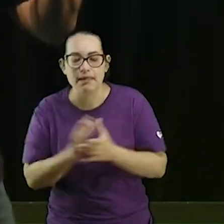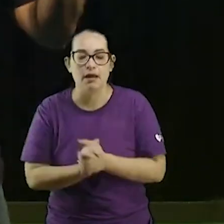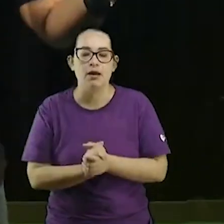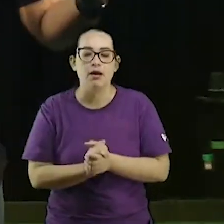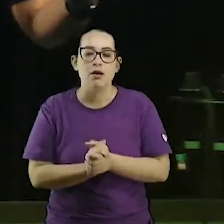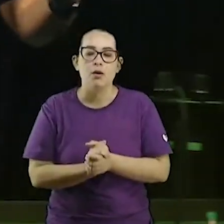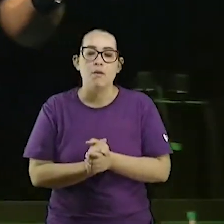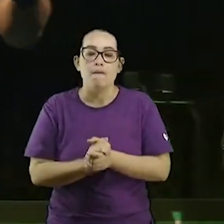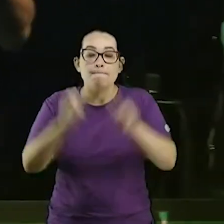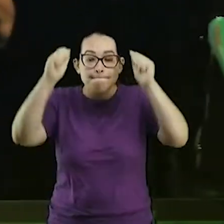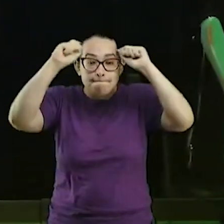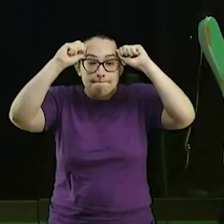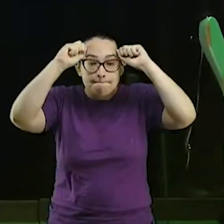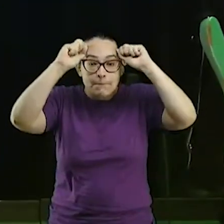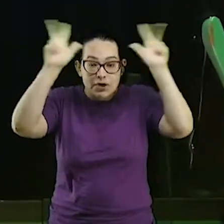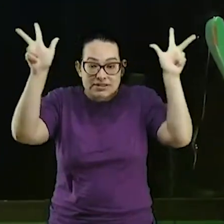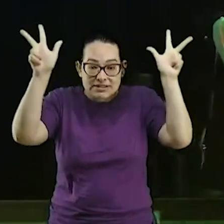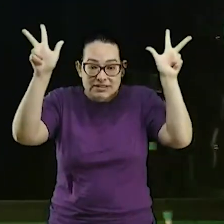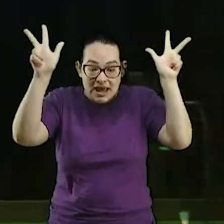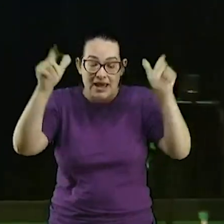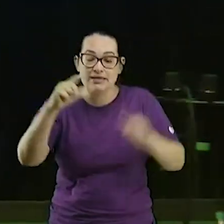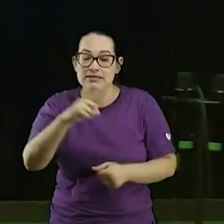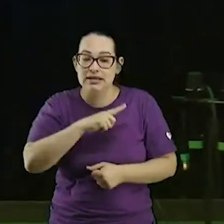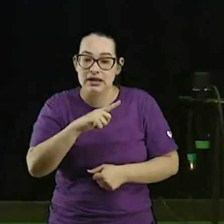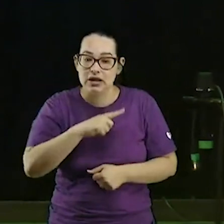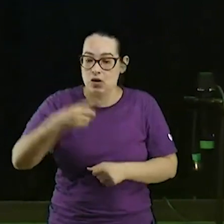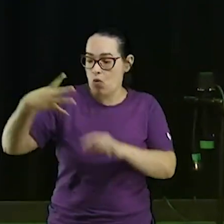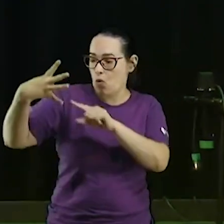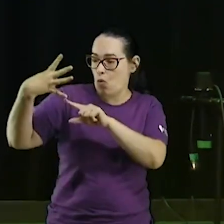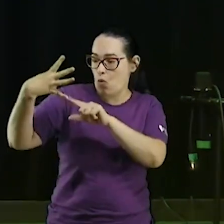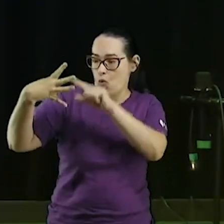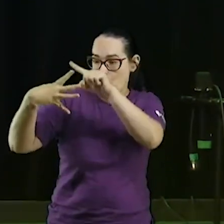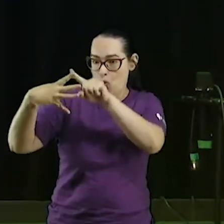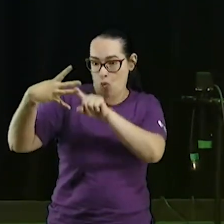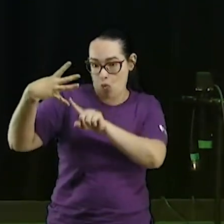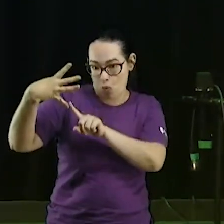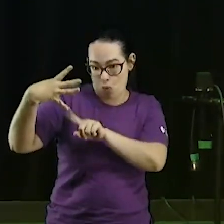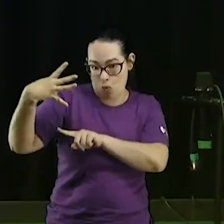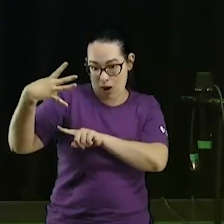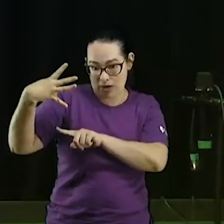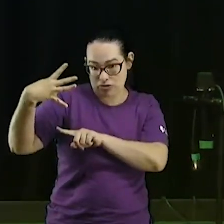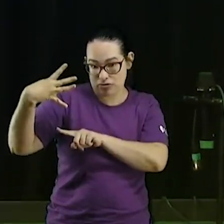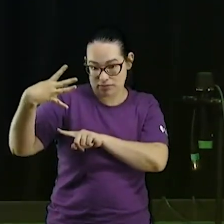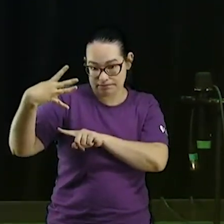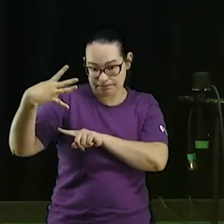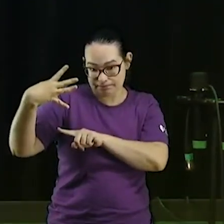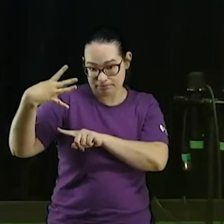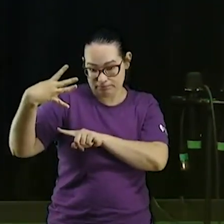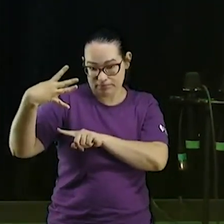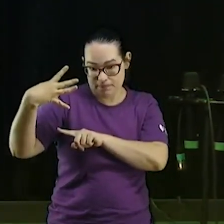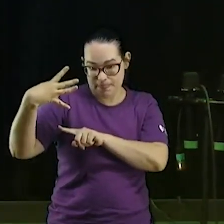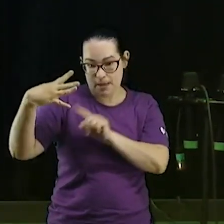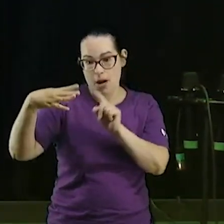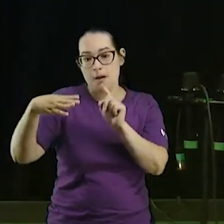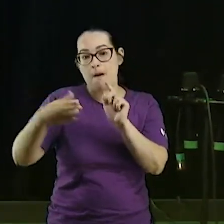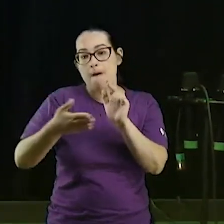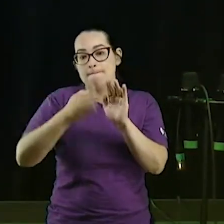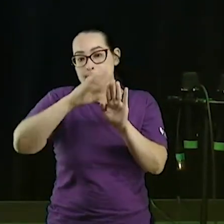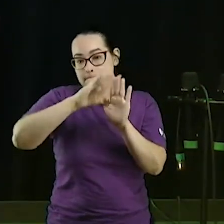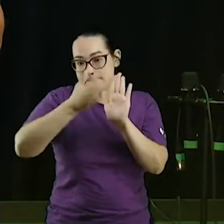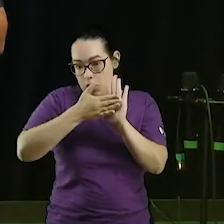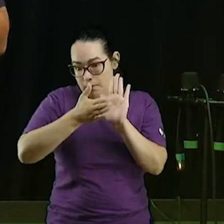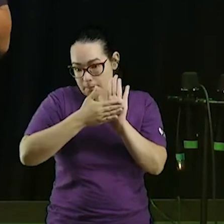quatro propostas que foram muito indecentes para que ele jamais